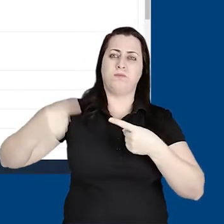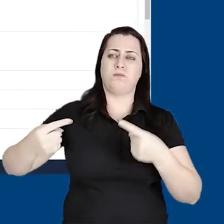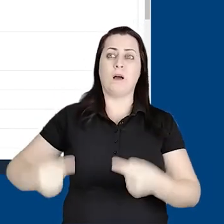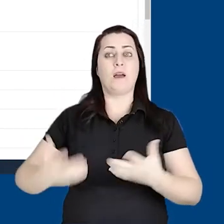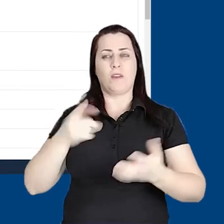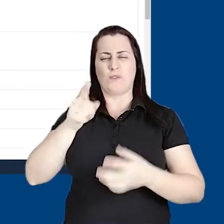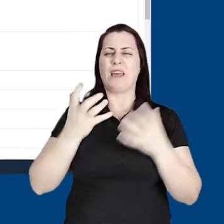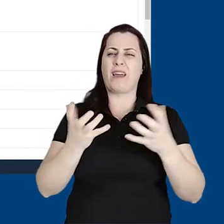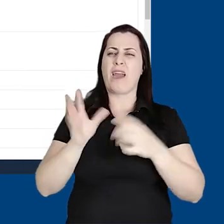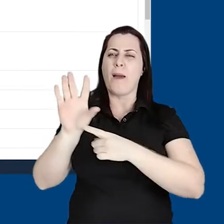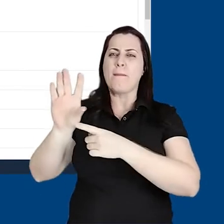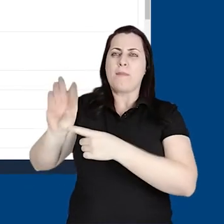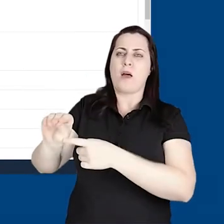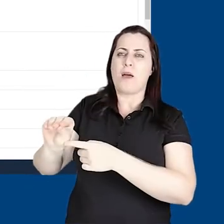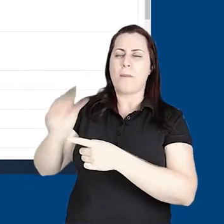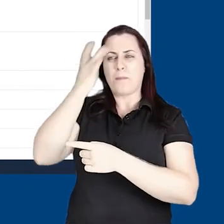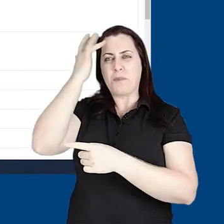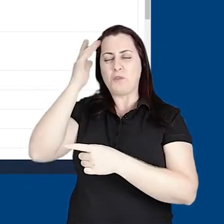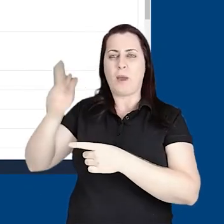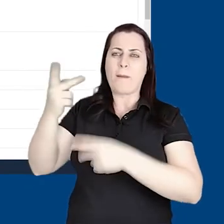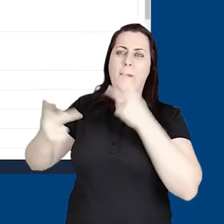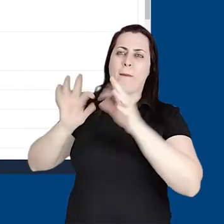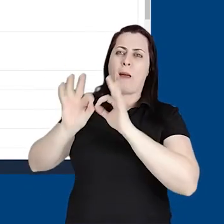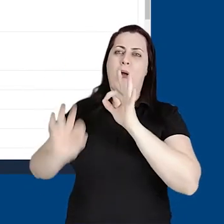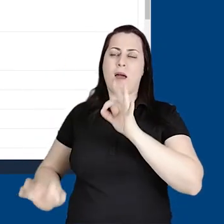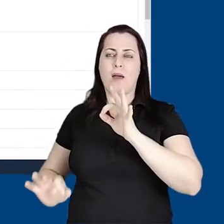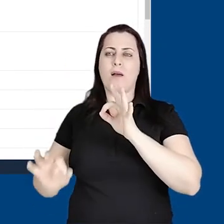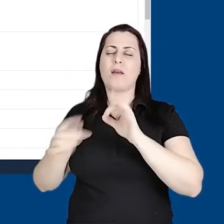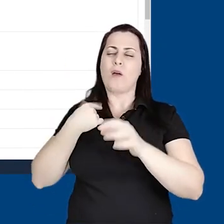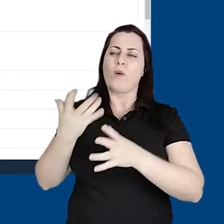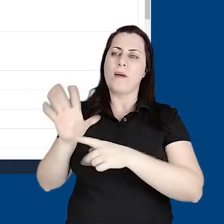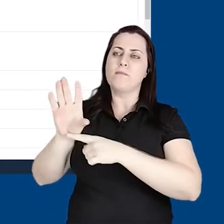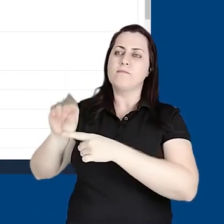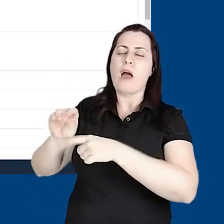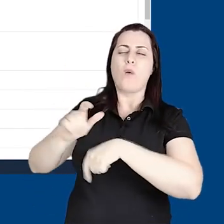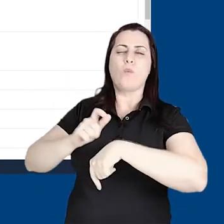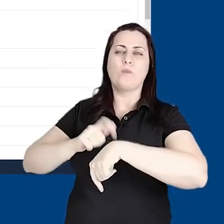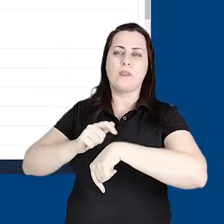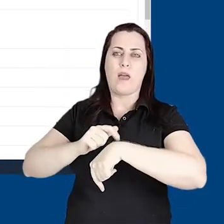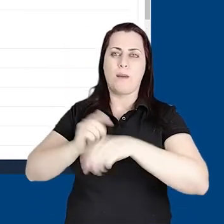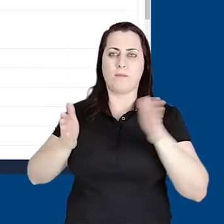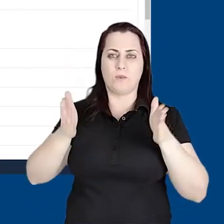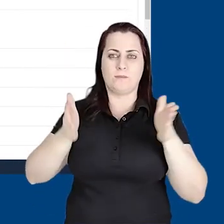e você gostaria de silenciar esses usuários por algum tempo.